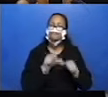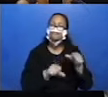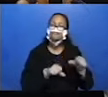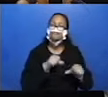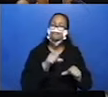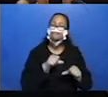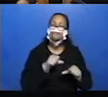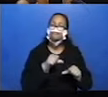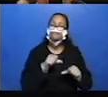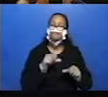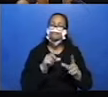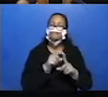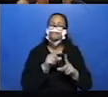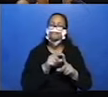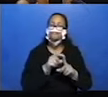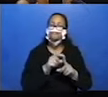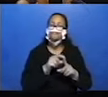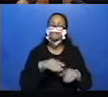Manga.